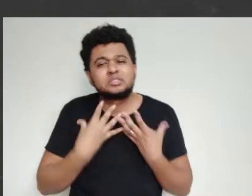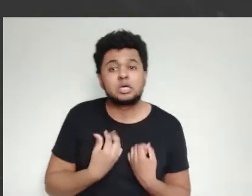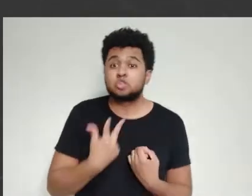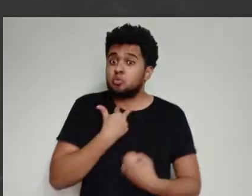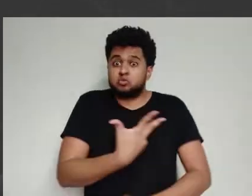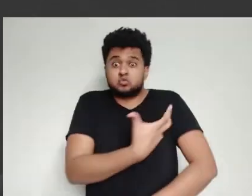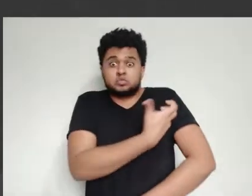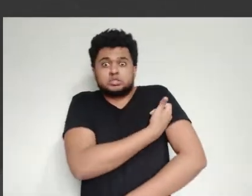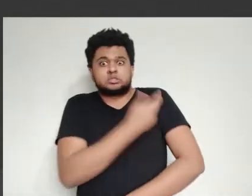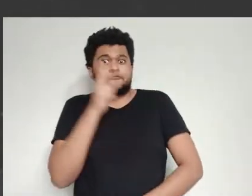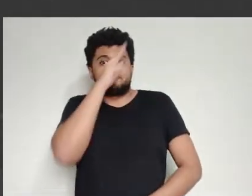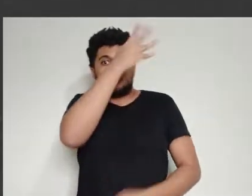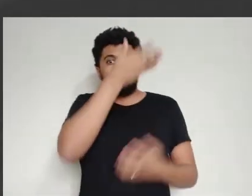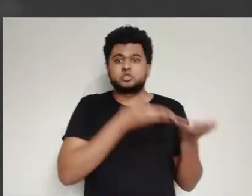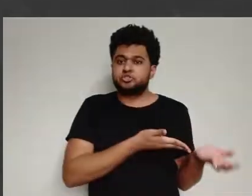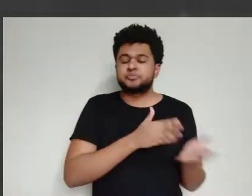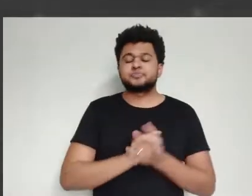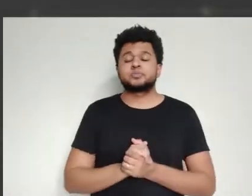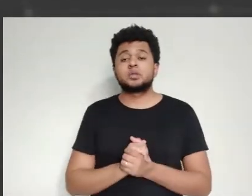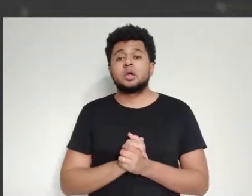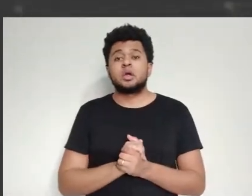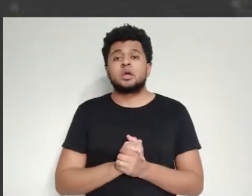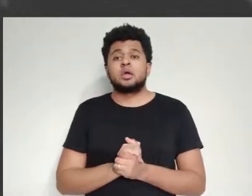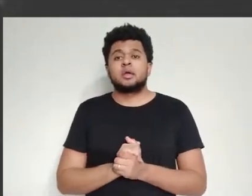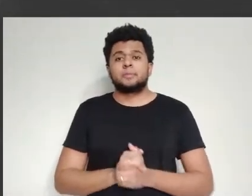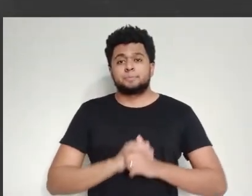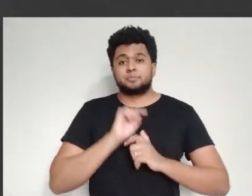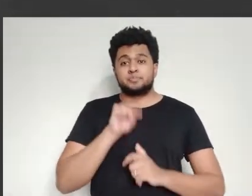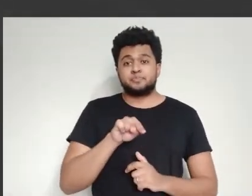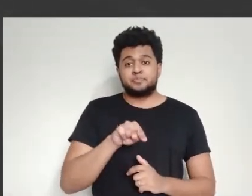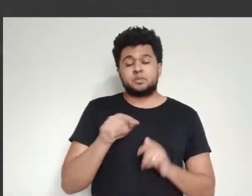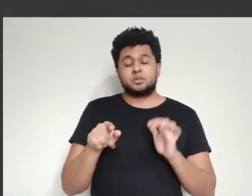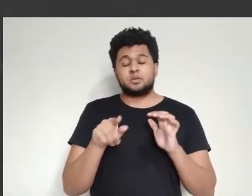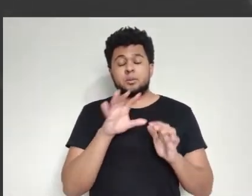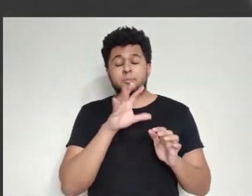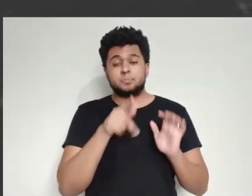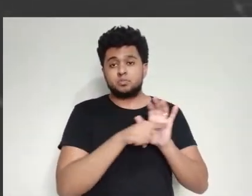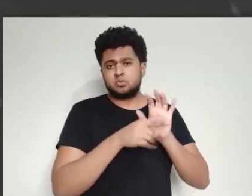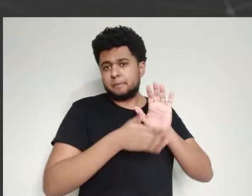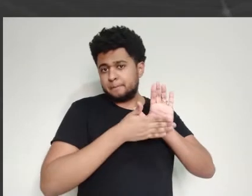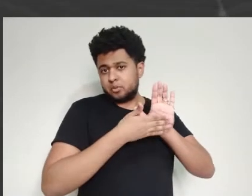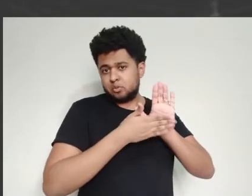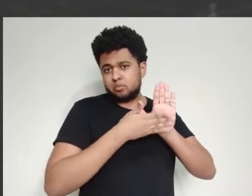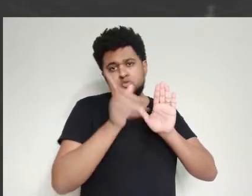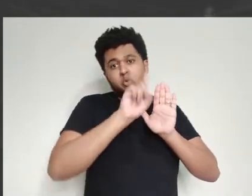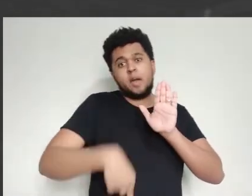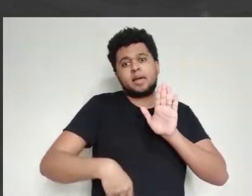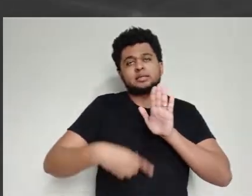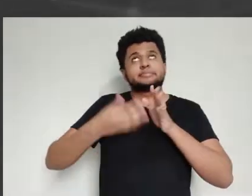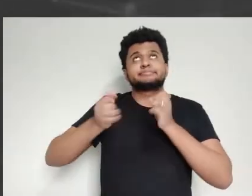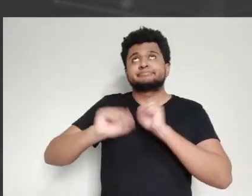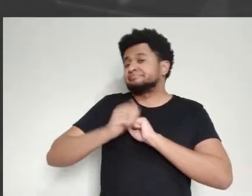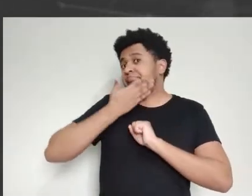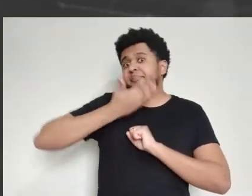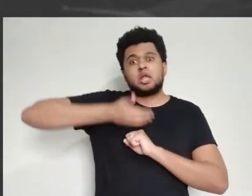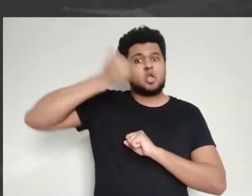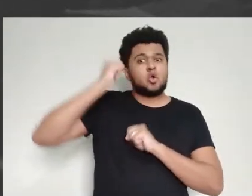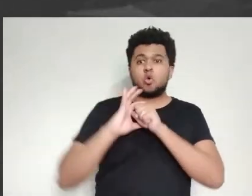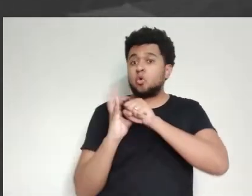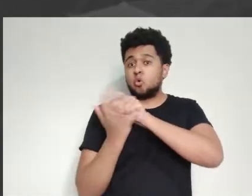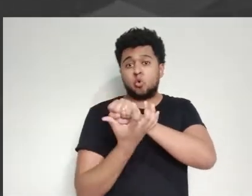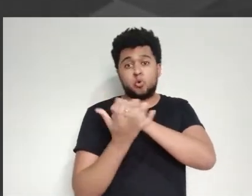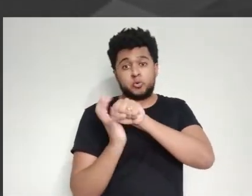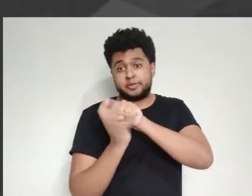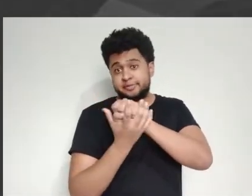ativo, mas enfraquecido, determinadas pessoas não poderiam tomar dessa vacina. Uma mulher grávida não poderia tomar. Uma